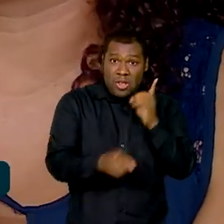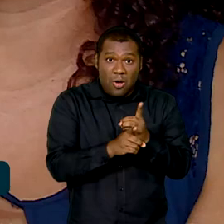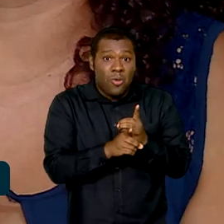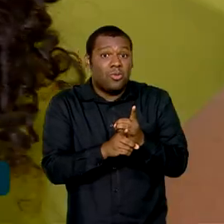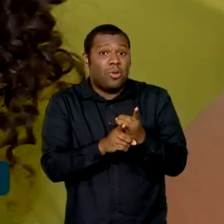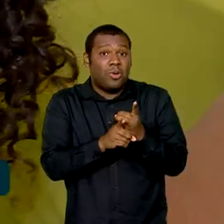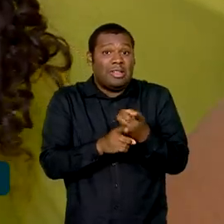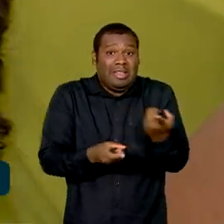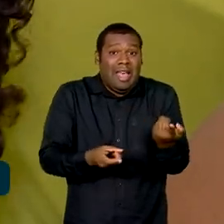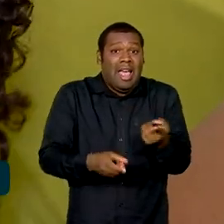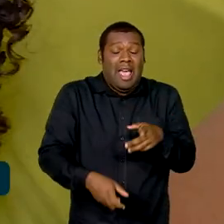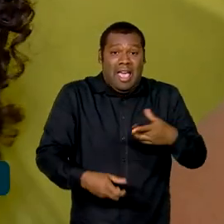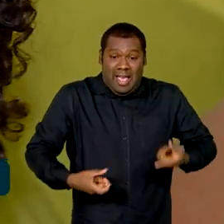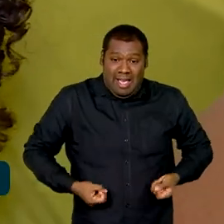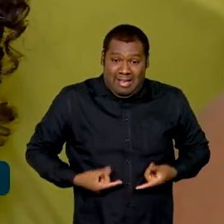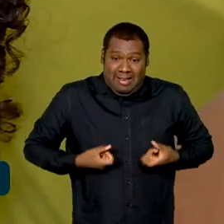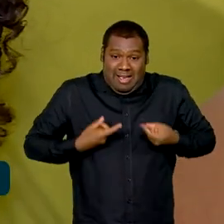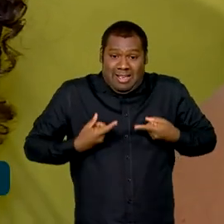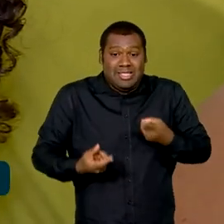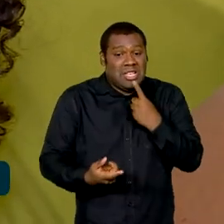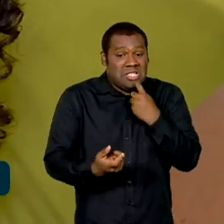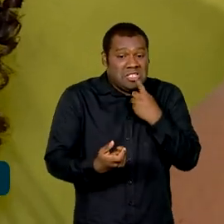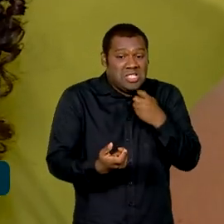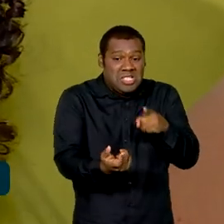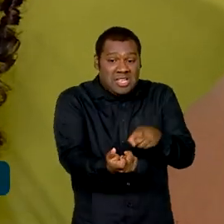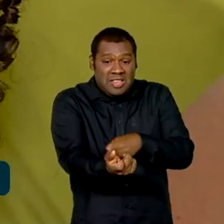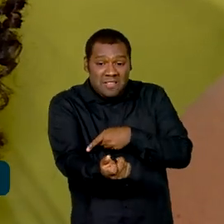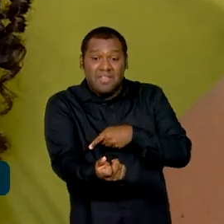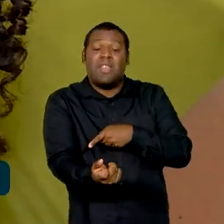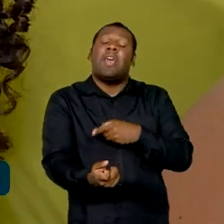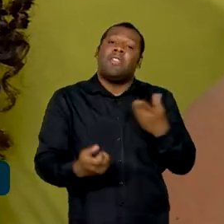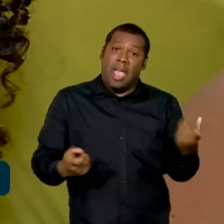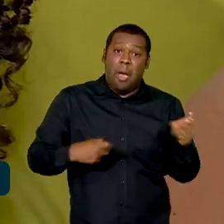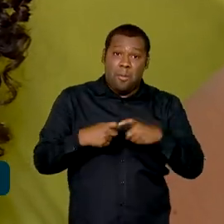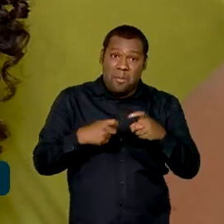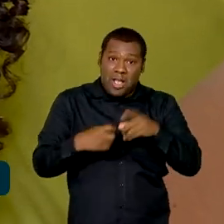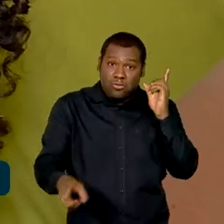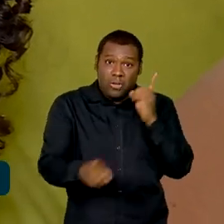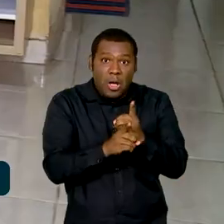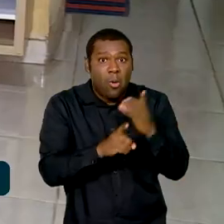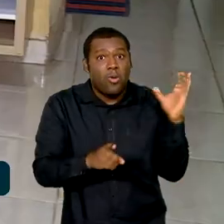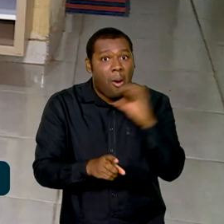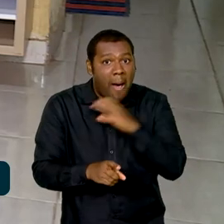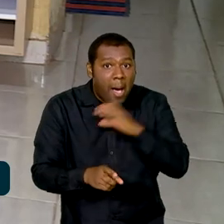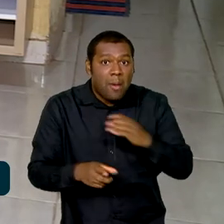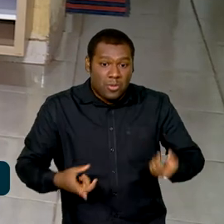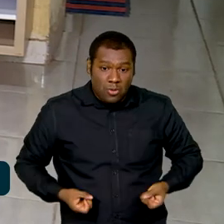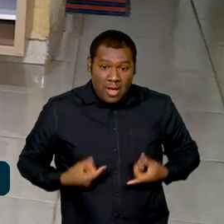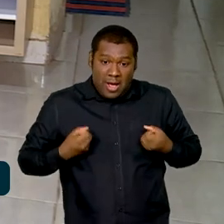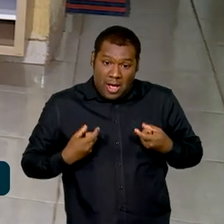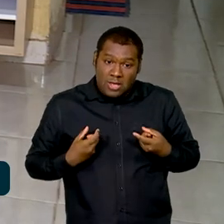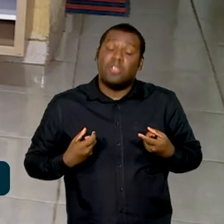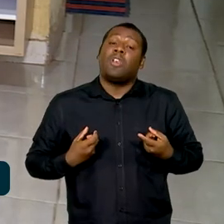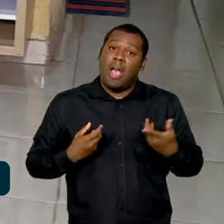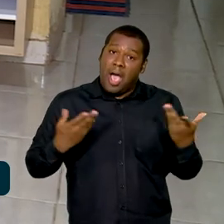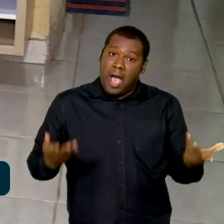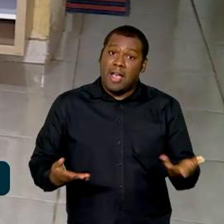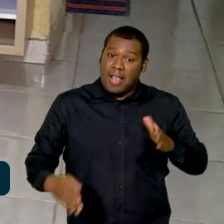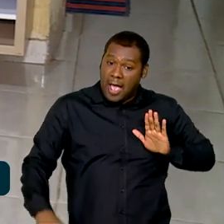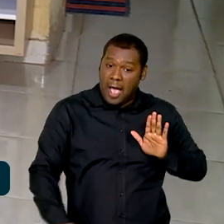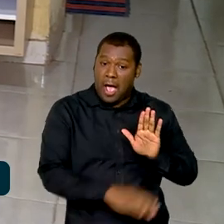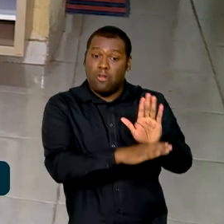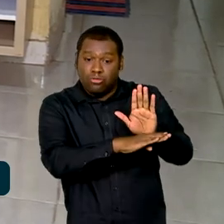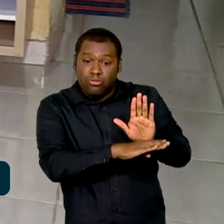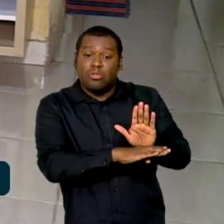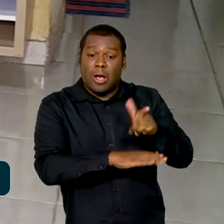leucemia. O diagnóstico rápido e o início imediato do tratamento foram fundamentais para a cura,